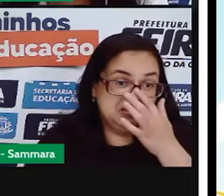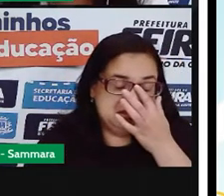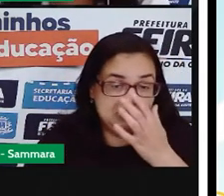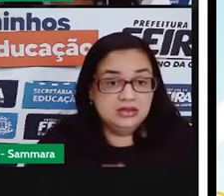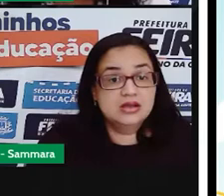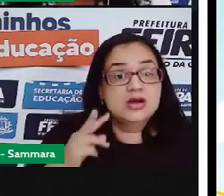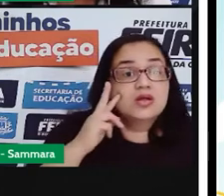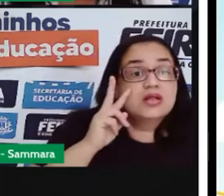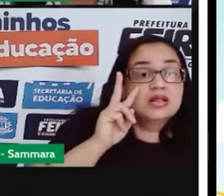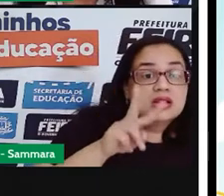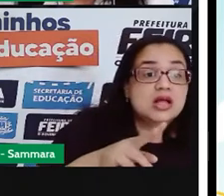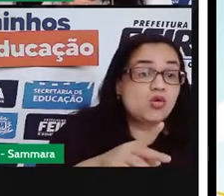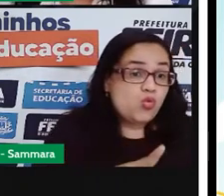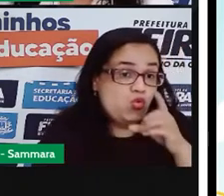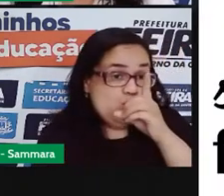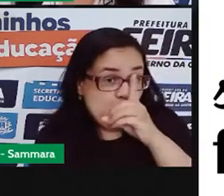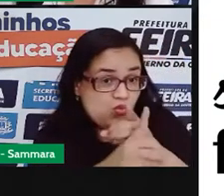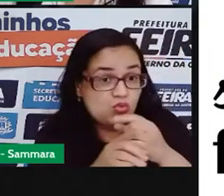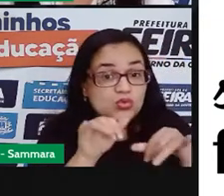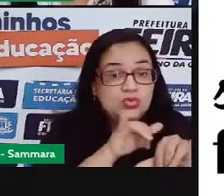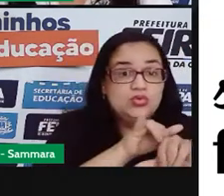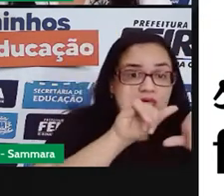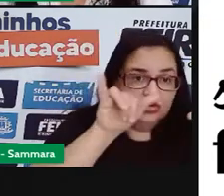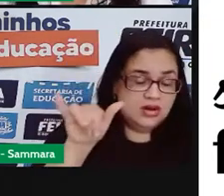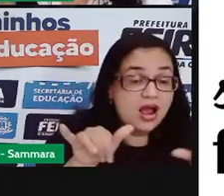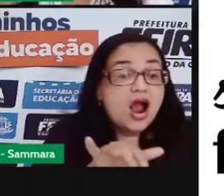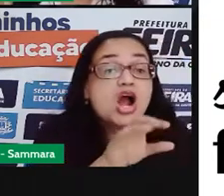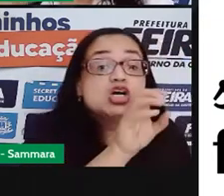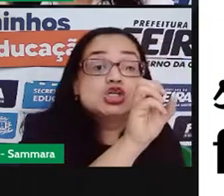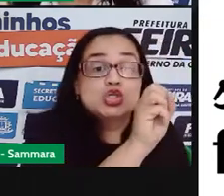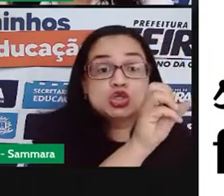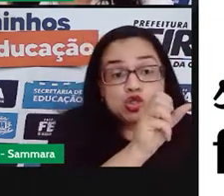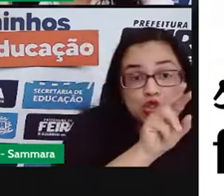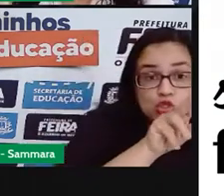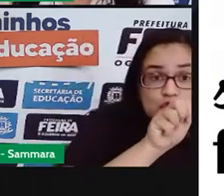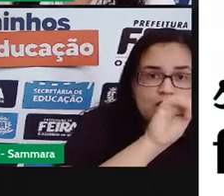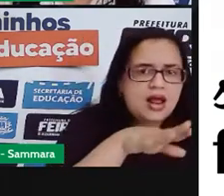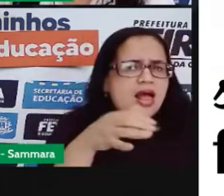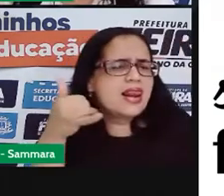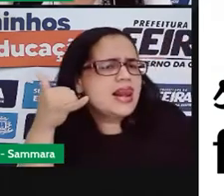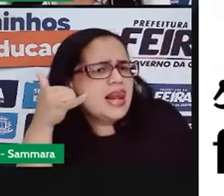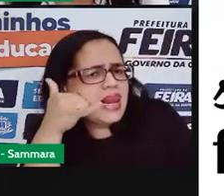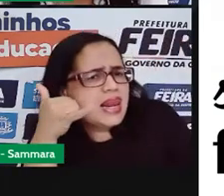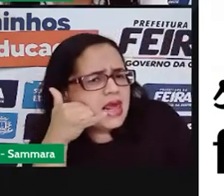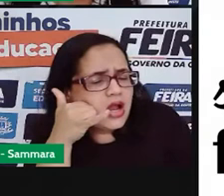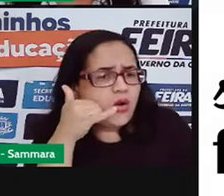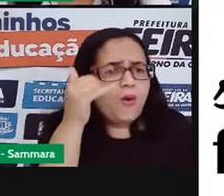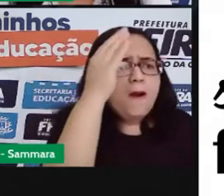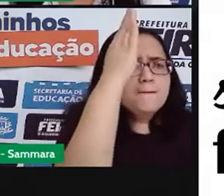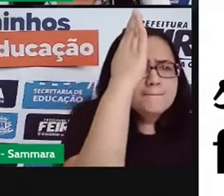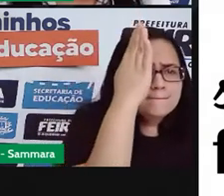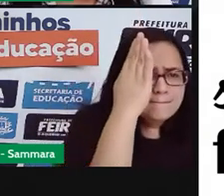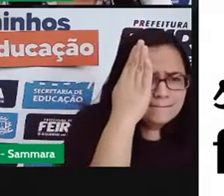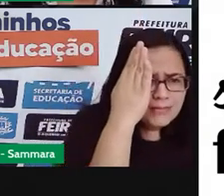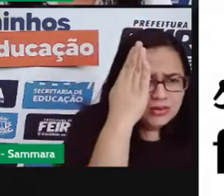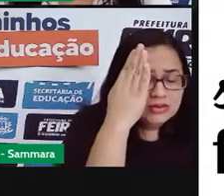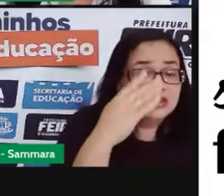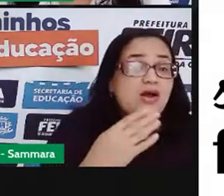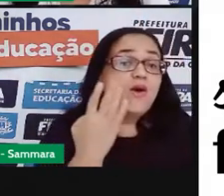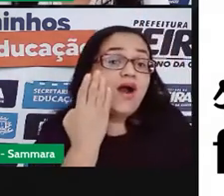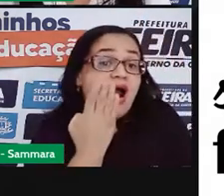Pois é, ele encontrou o anúncio. Soraya ligou para o hotel e reservou a